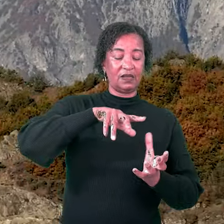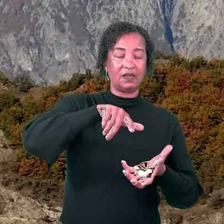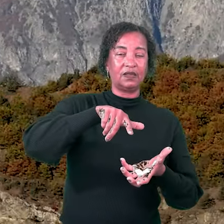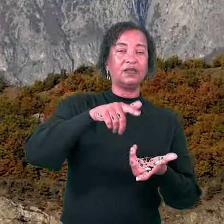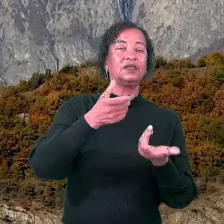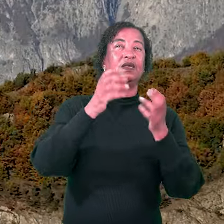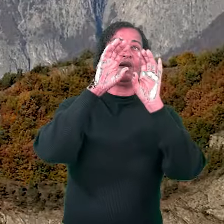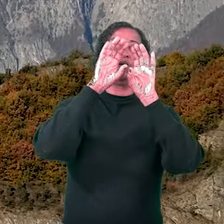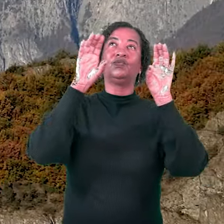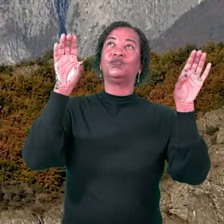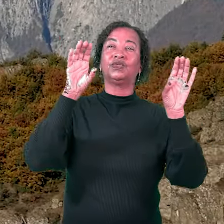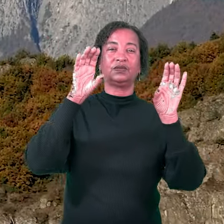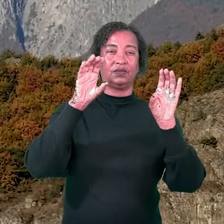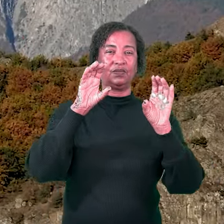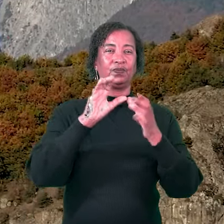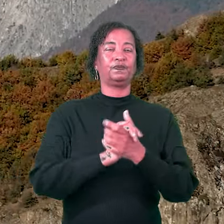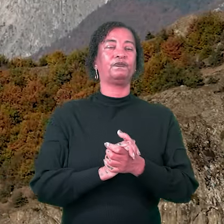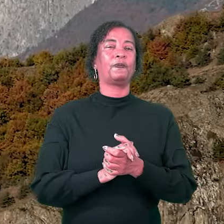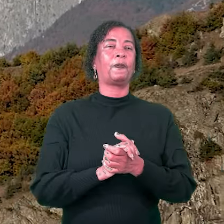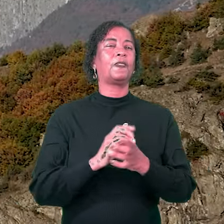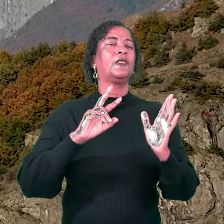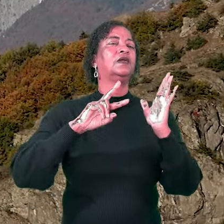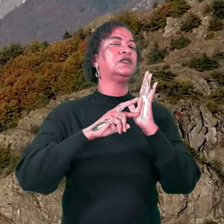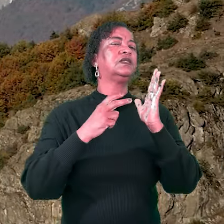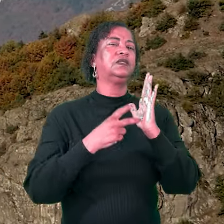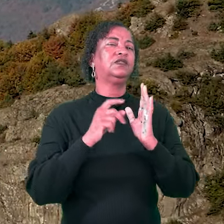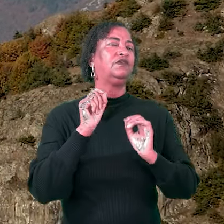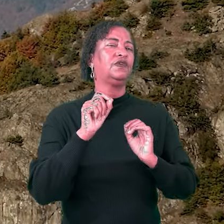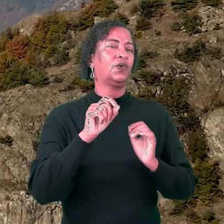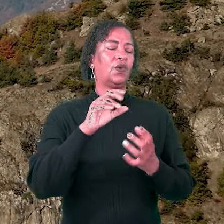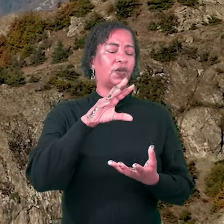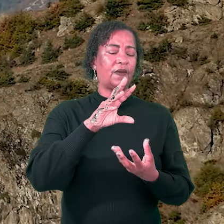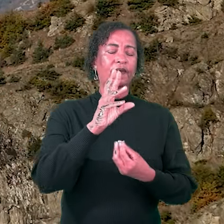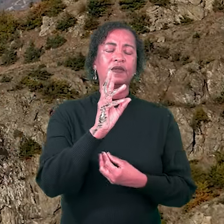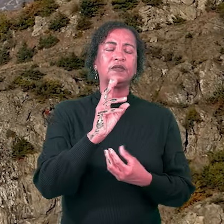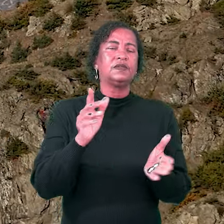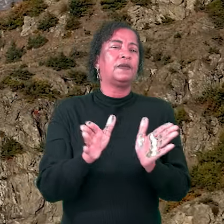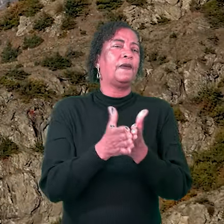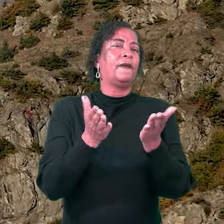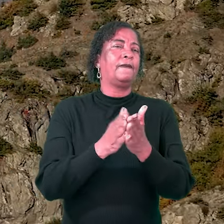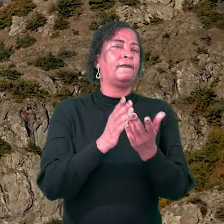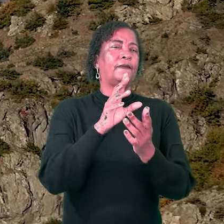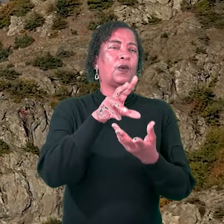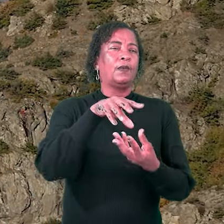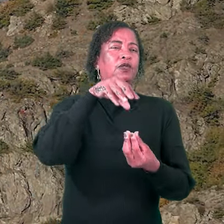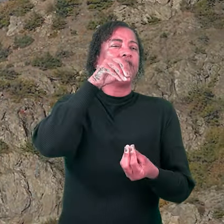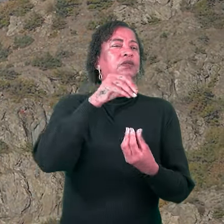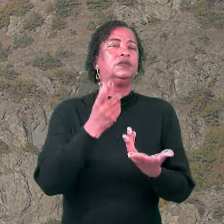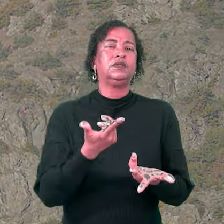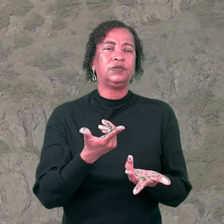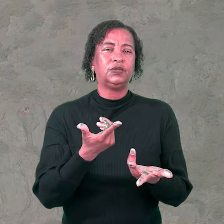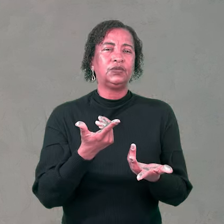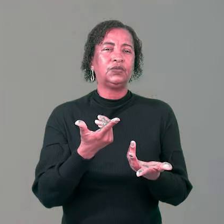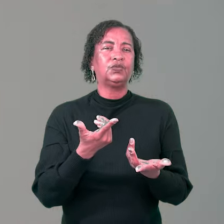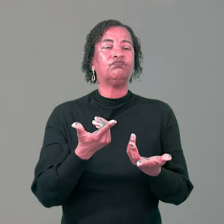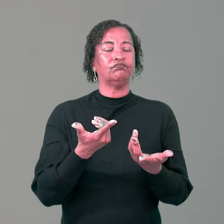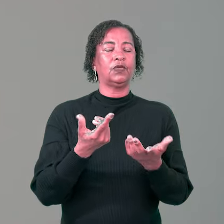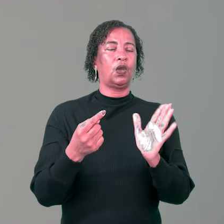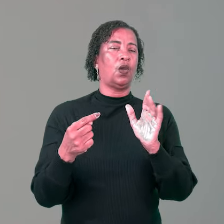celestial. O que significa ser pobre de espírito, hein? Ser pobre de espírito está relacionado com sua